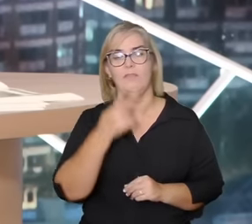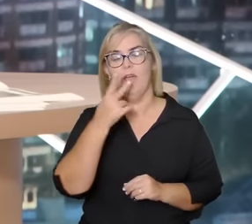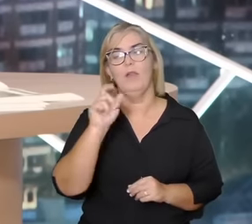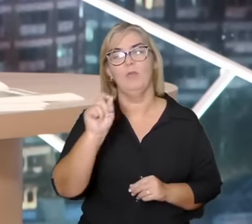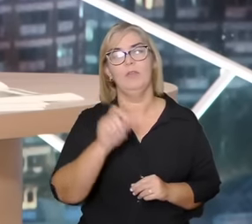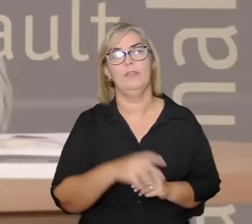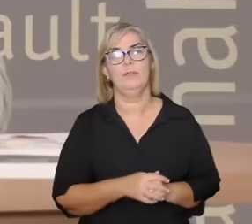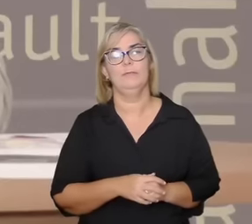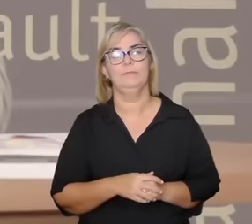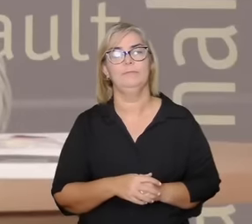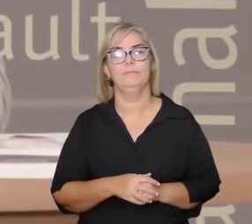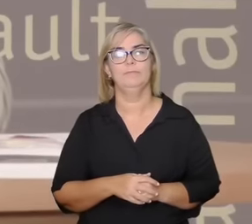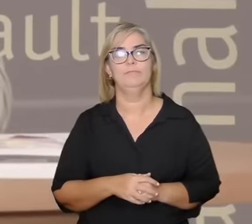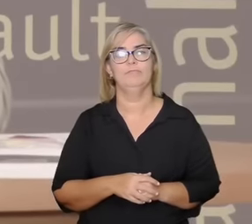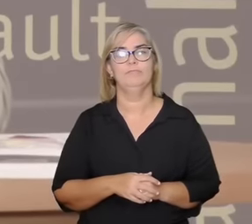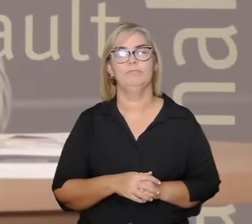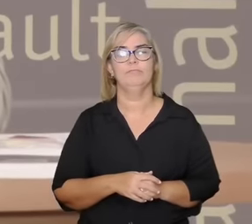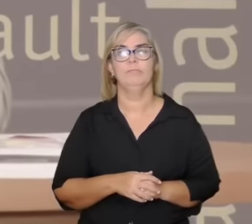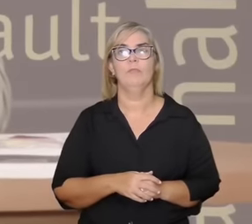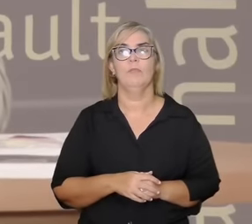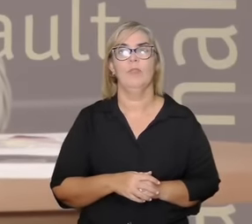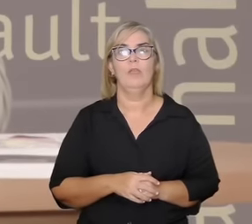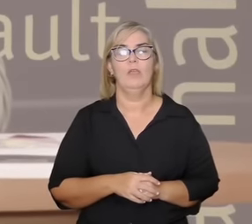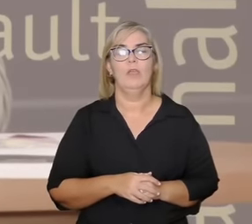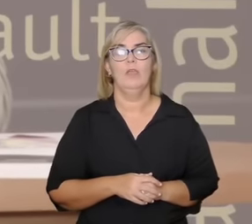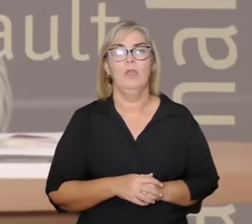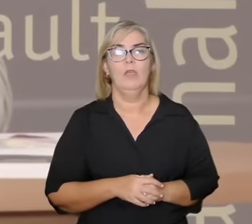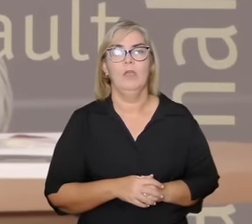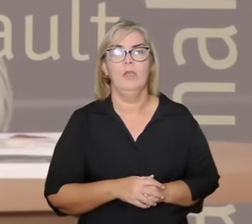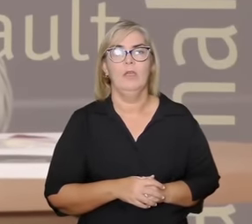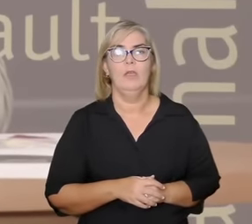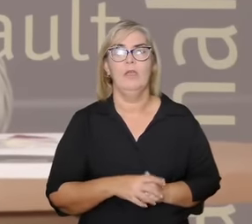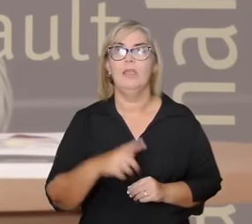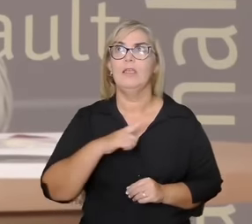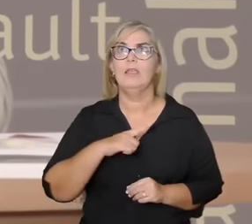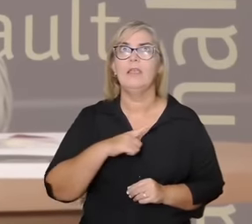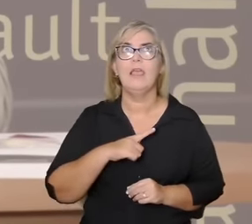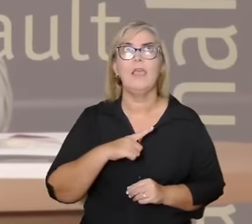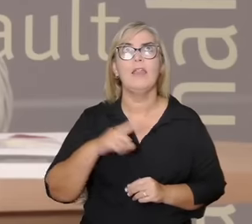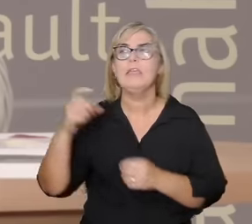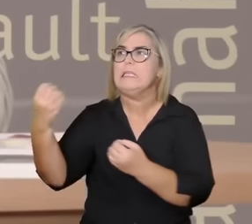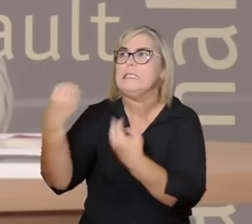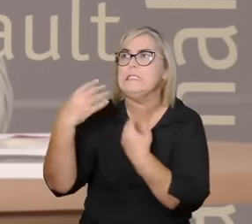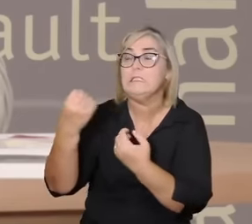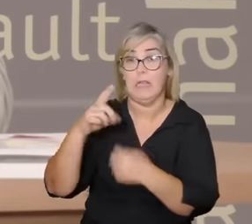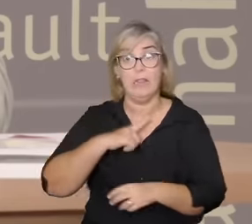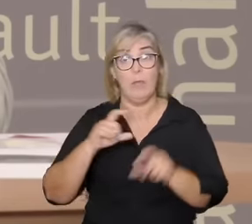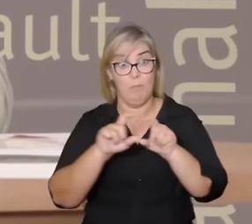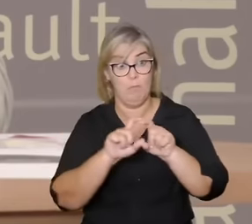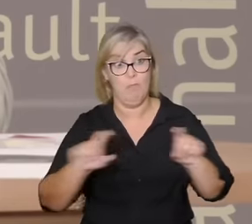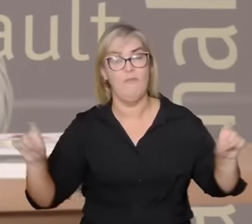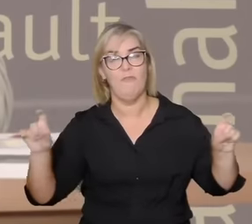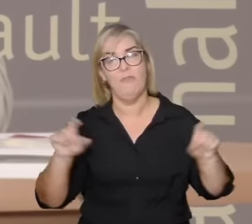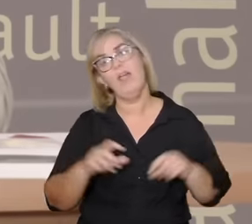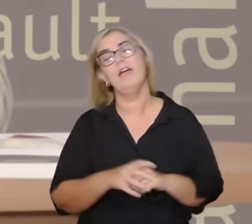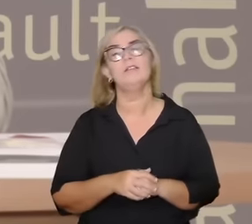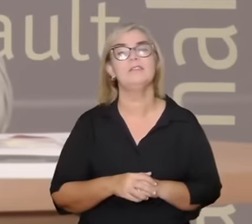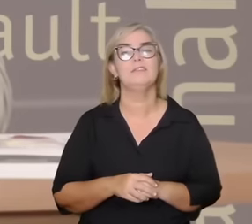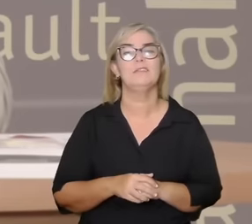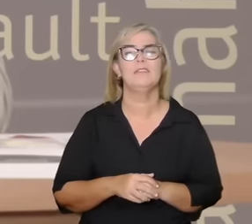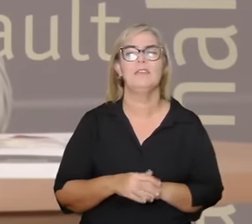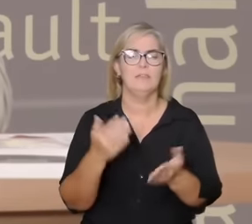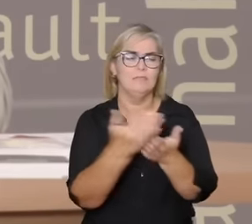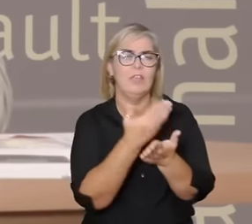nos brindar com essa noção ele tem uma frase nos seus 30